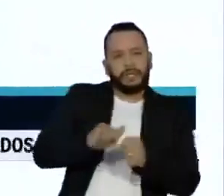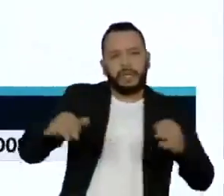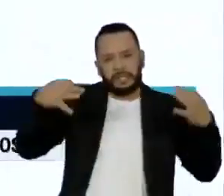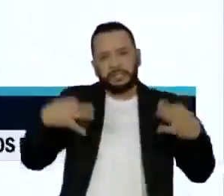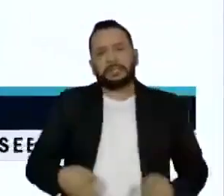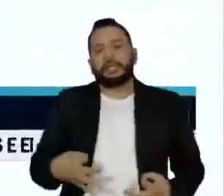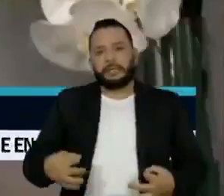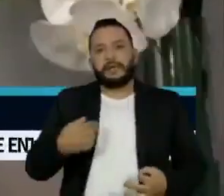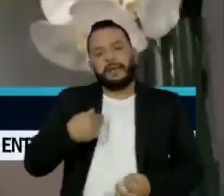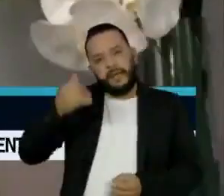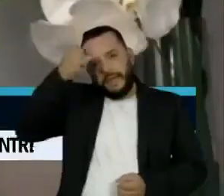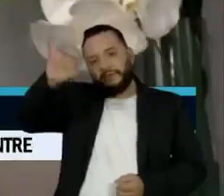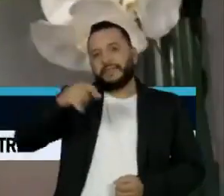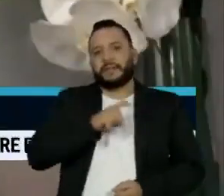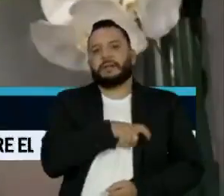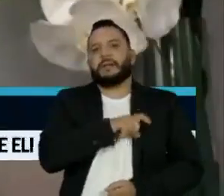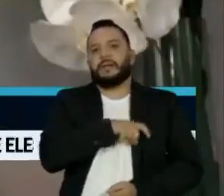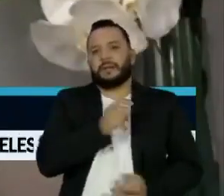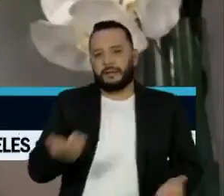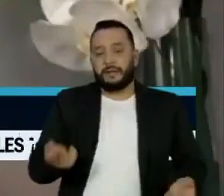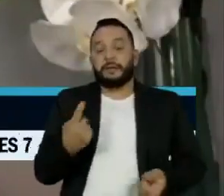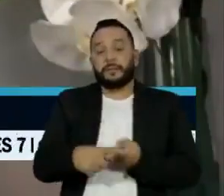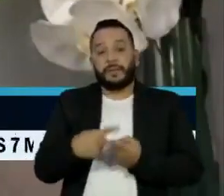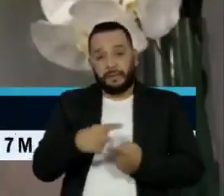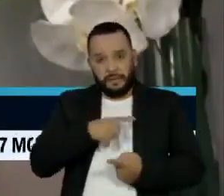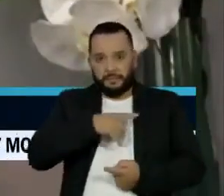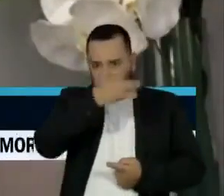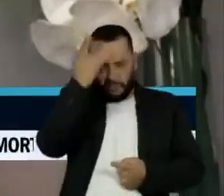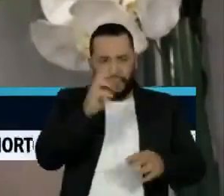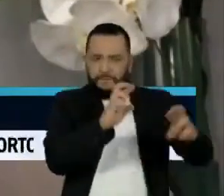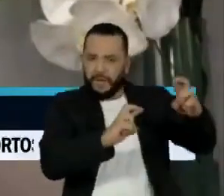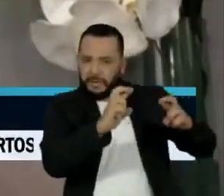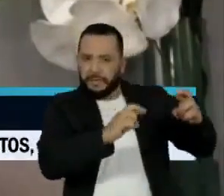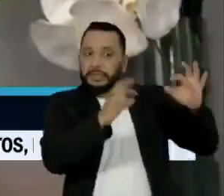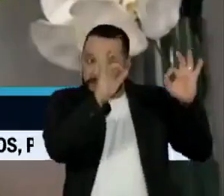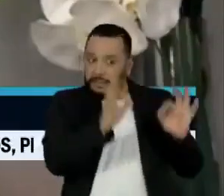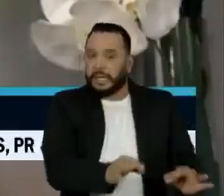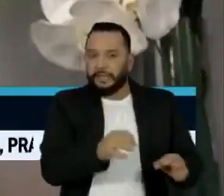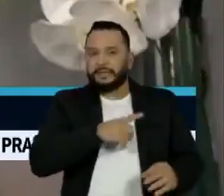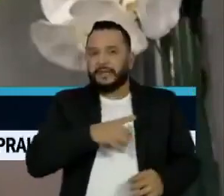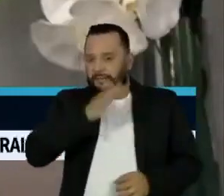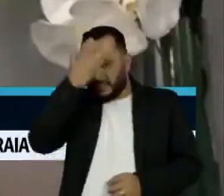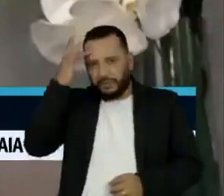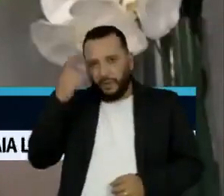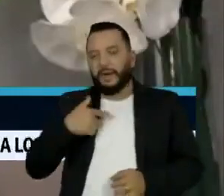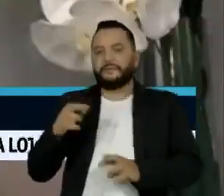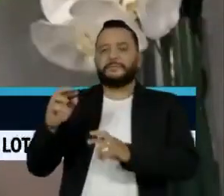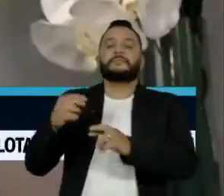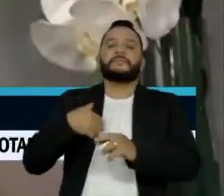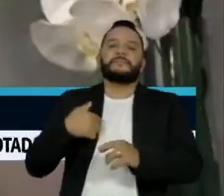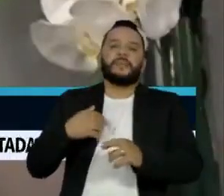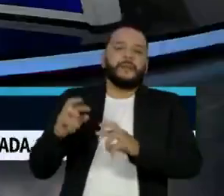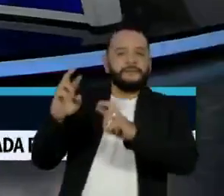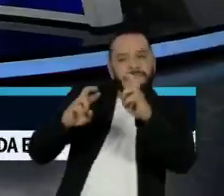evitando pegadinha. Tem muita gente fiscalizando o direito, mas tem muita gente também fiscalizando de uma maneira arrecadatória.